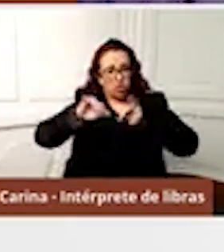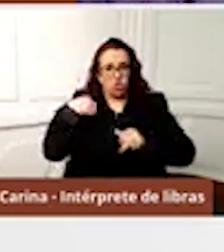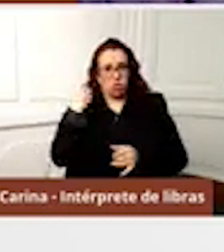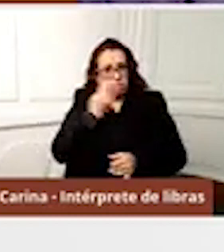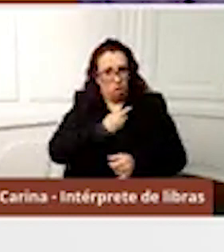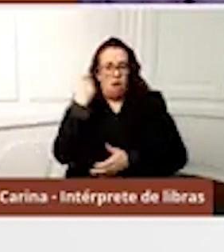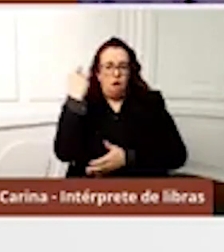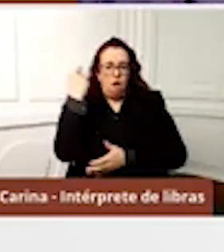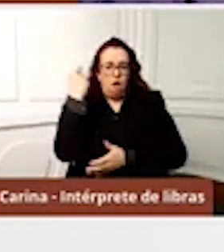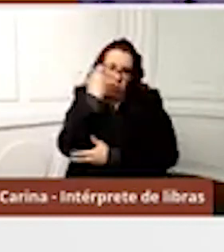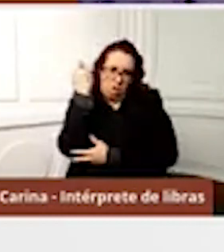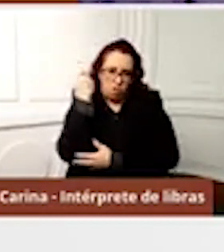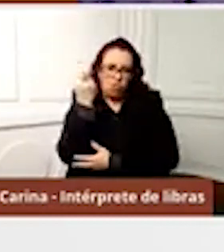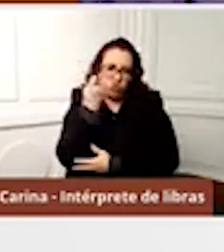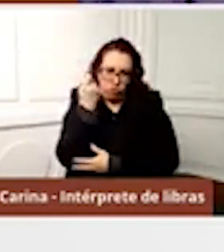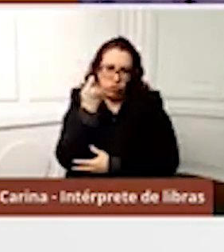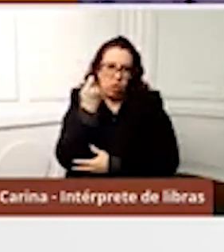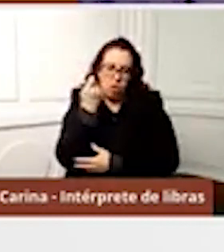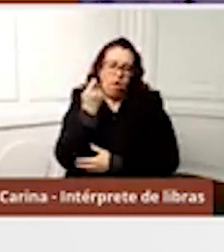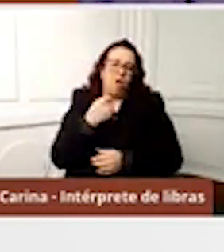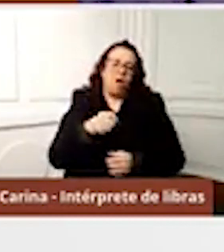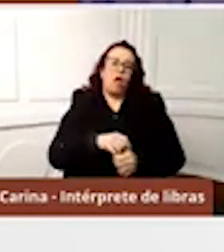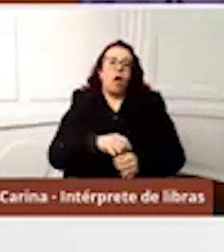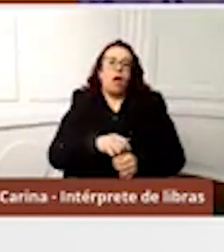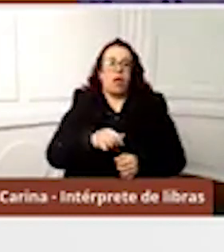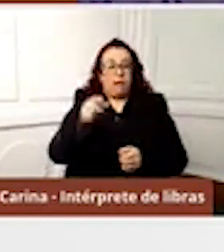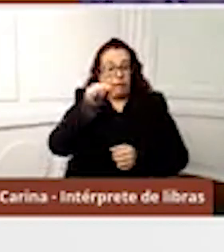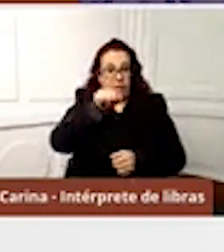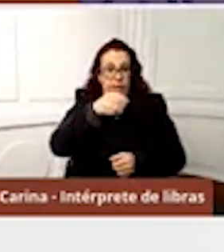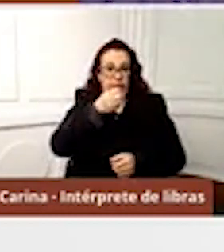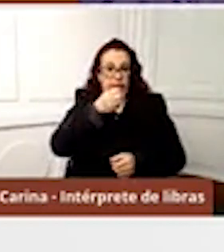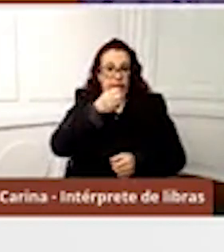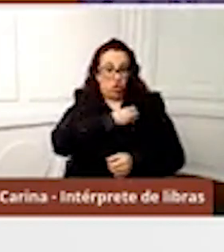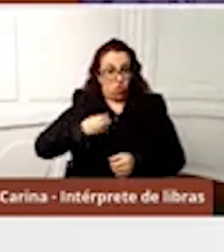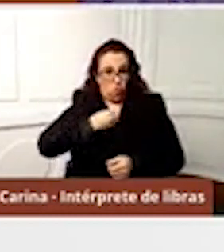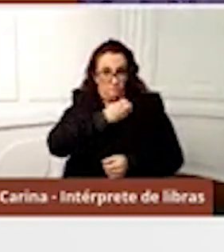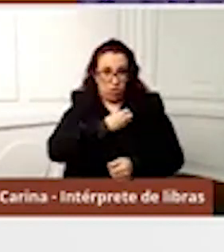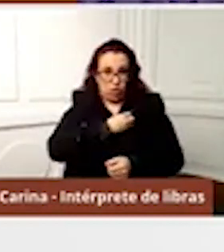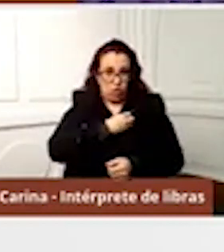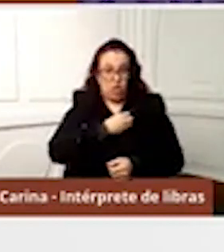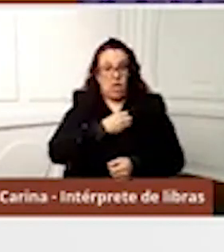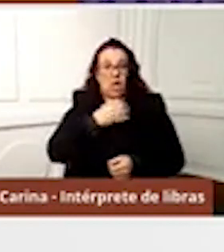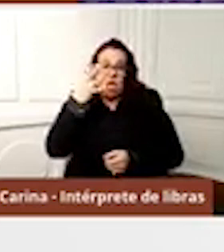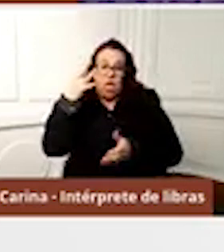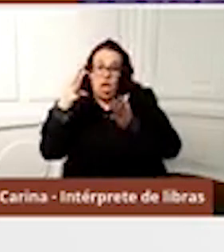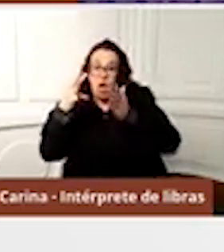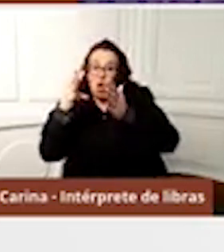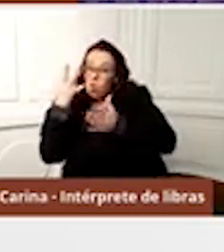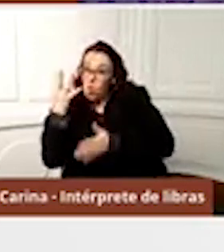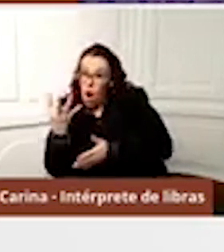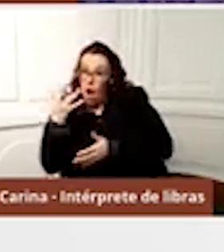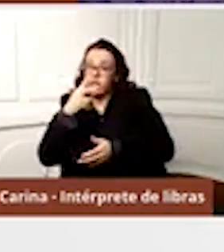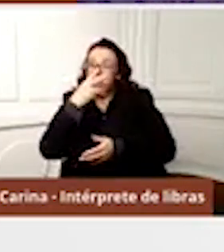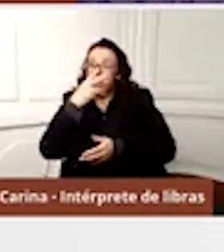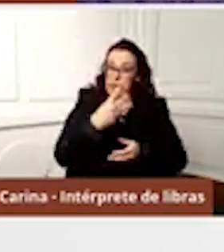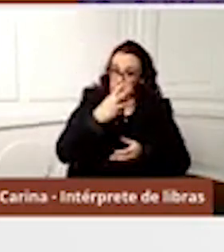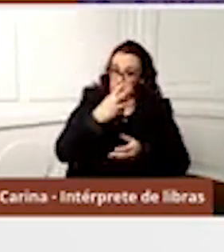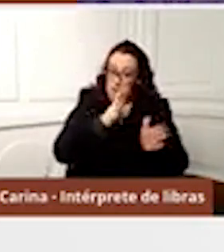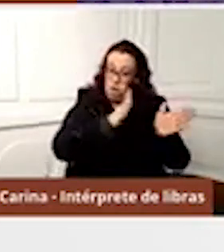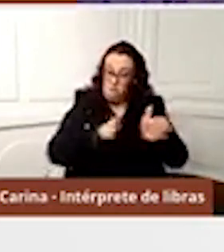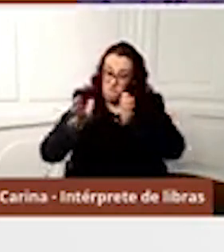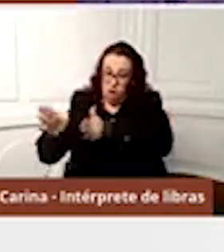que esses números da quarta e da terceira fase não têm diferença estatística entre eles, ou